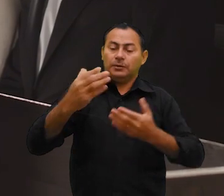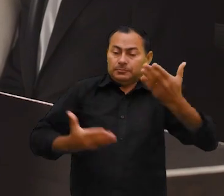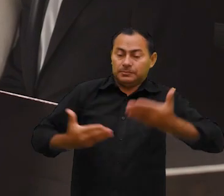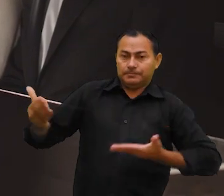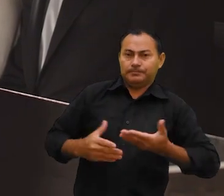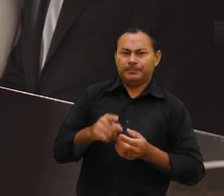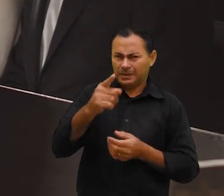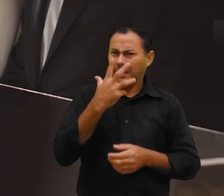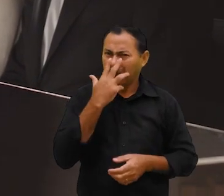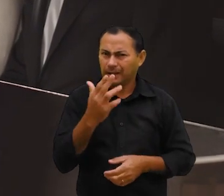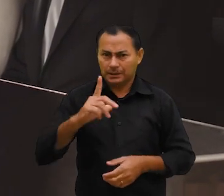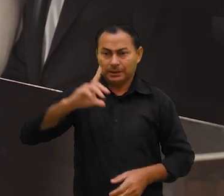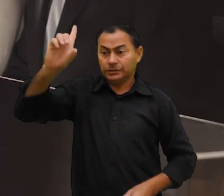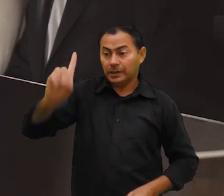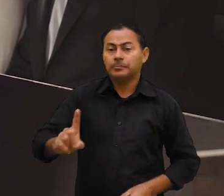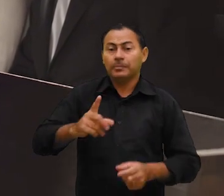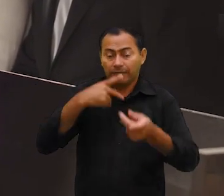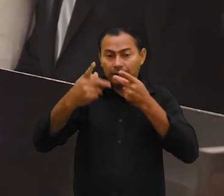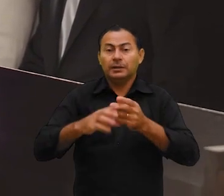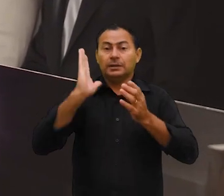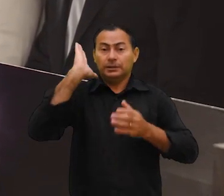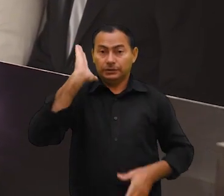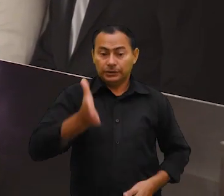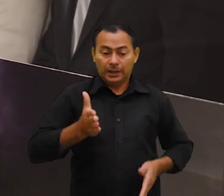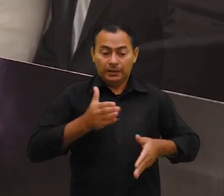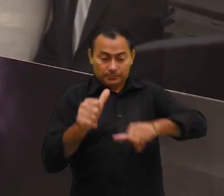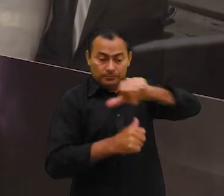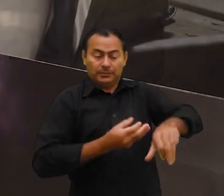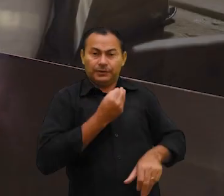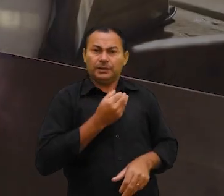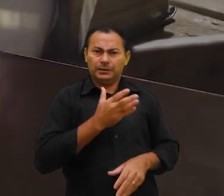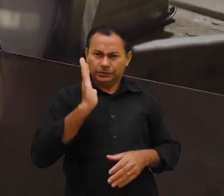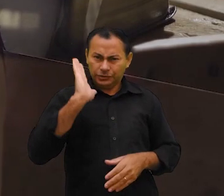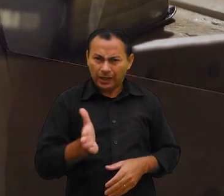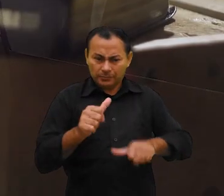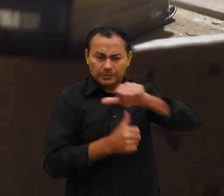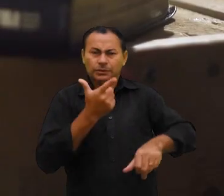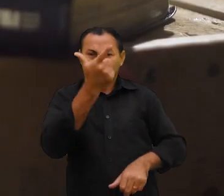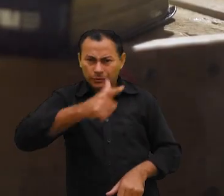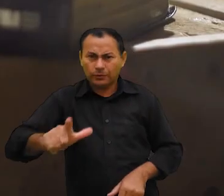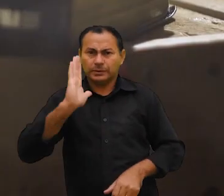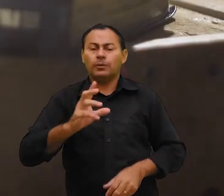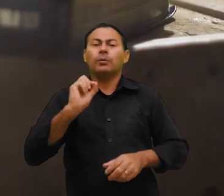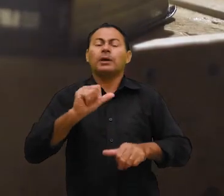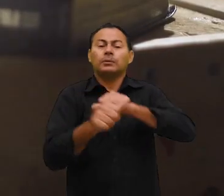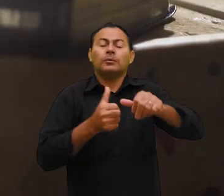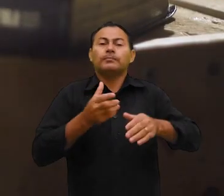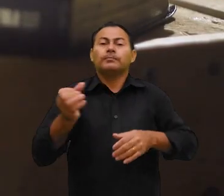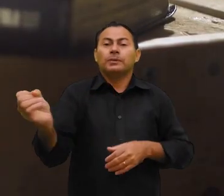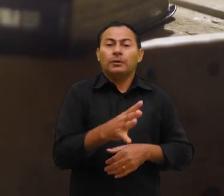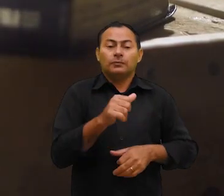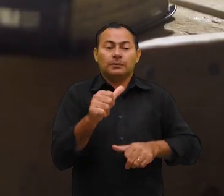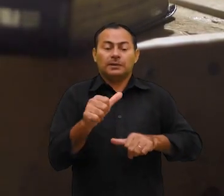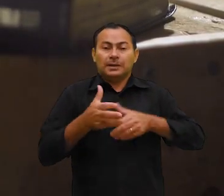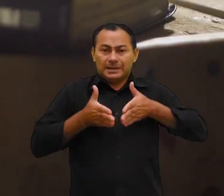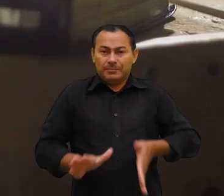é seu súdito, você acha que tem direito de dizer que já nasceu de novo? O que é o novo nascimento? E